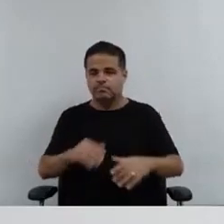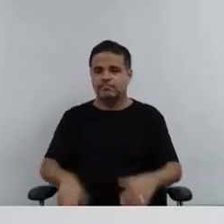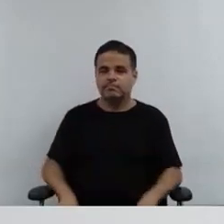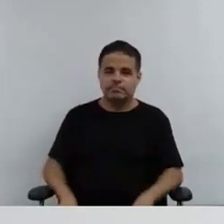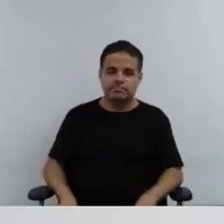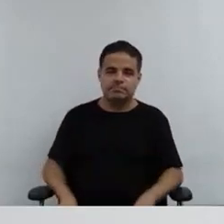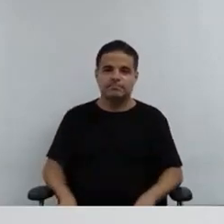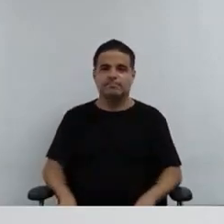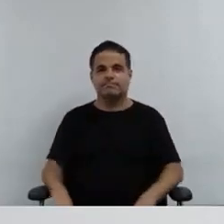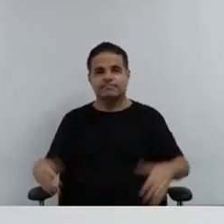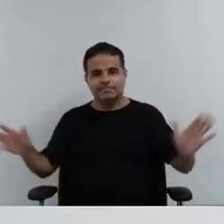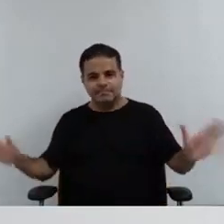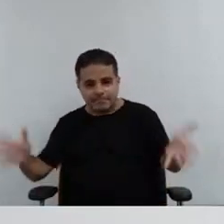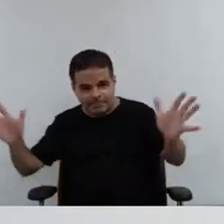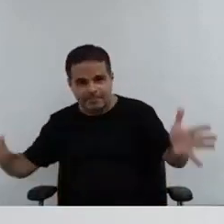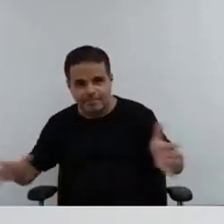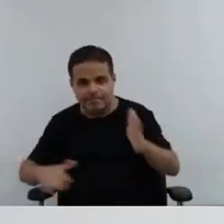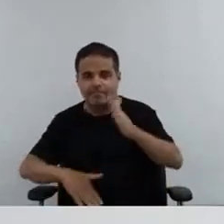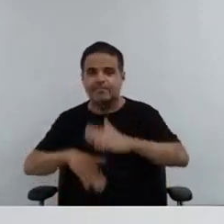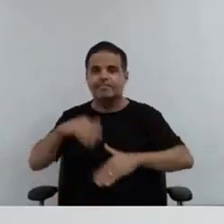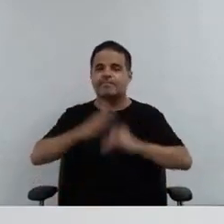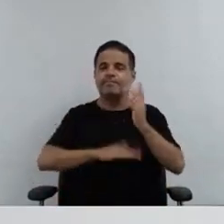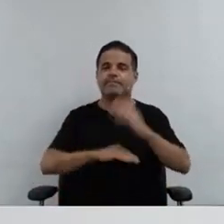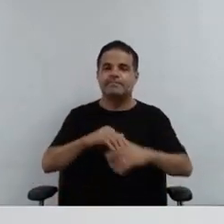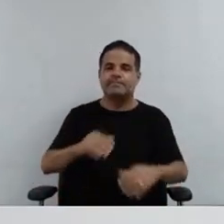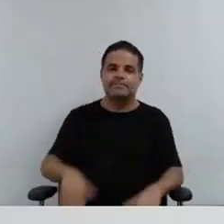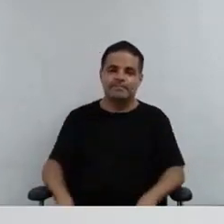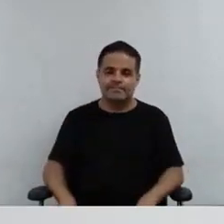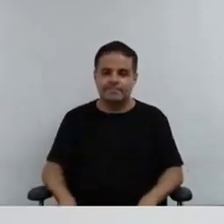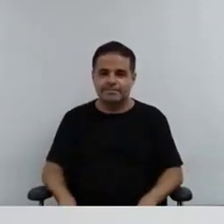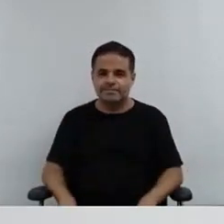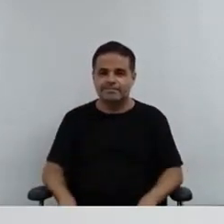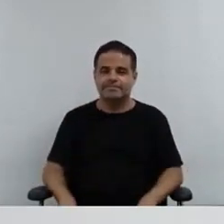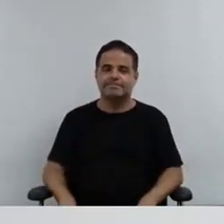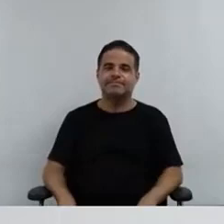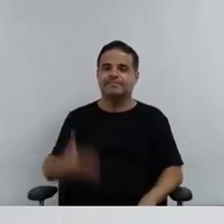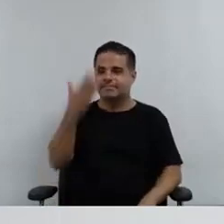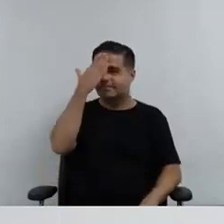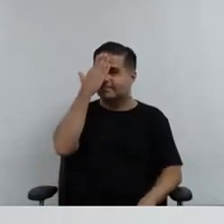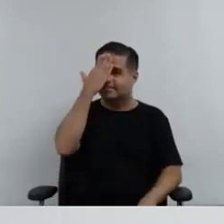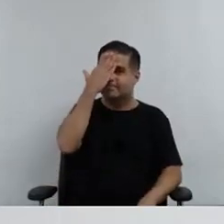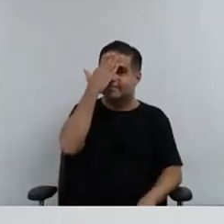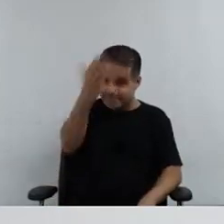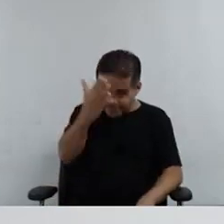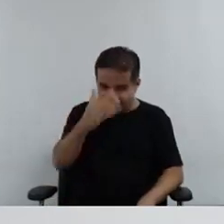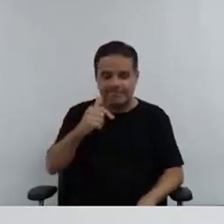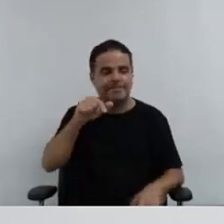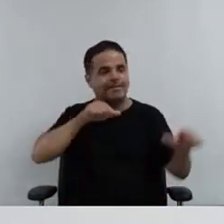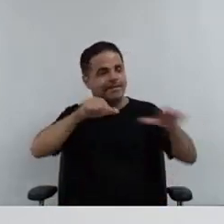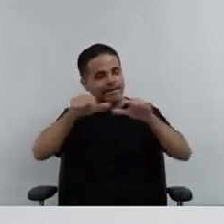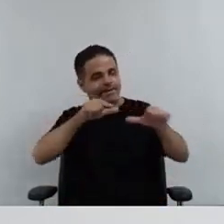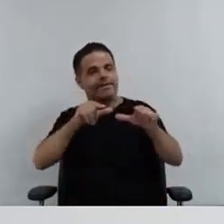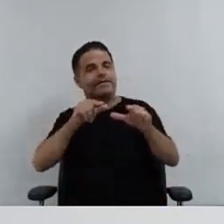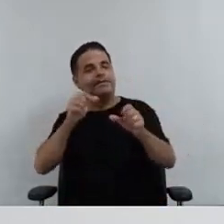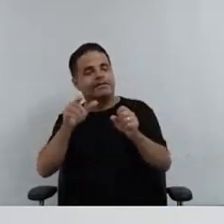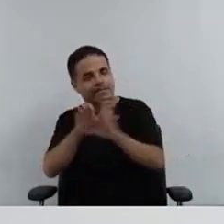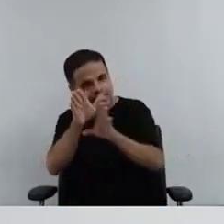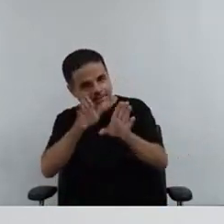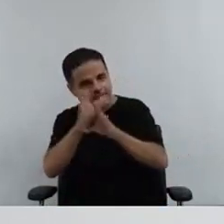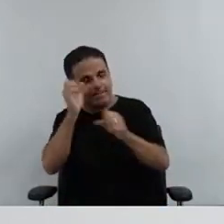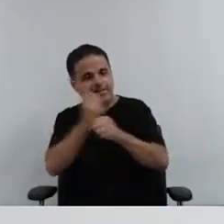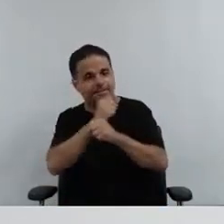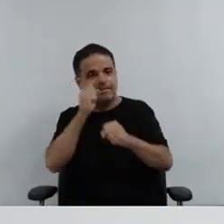igualdade racial, do LUDIR, certamente será enfrentado aqui em momento oportuno. Muito obrigado, parabéns pelo trabalho, o trabalho do Conselho Consultivo,